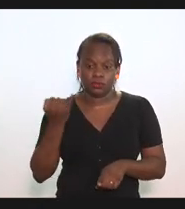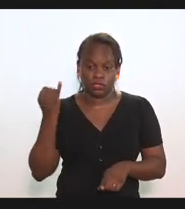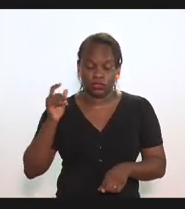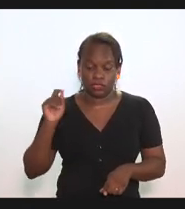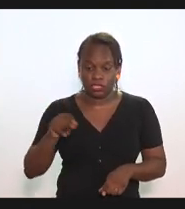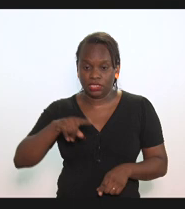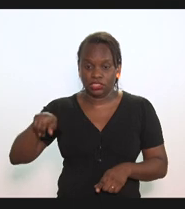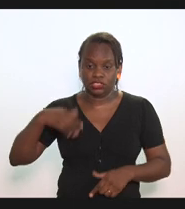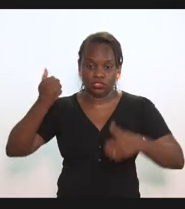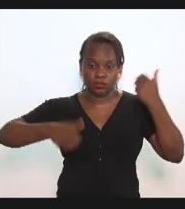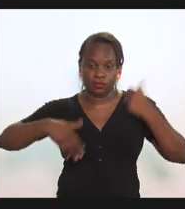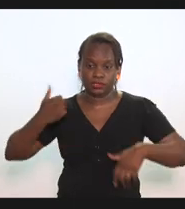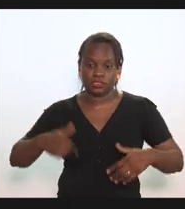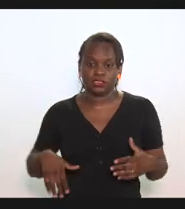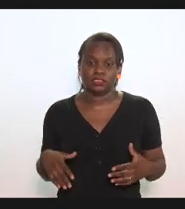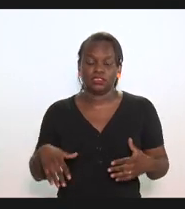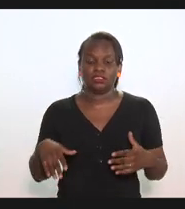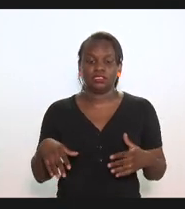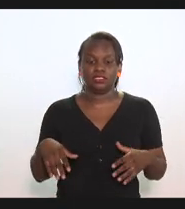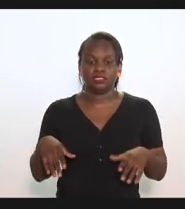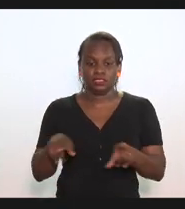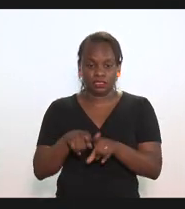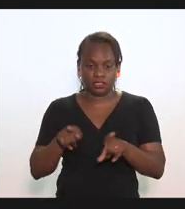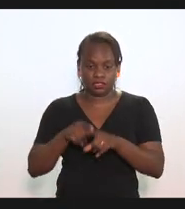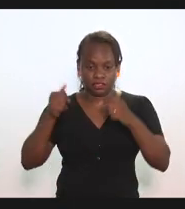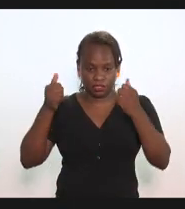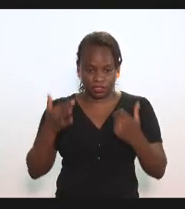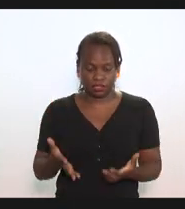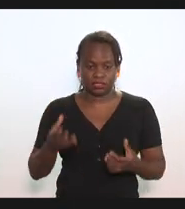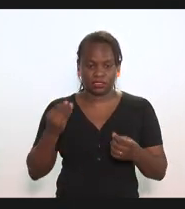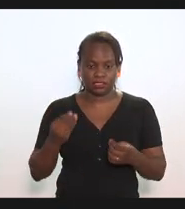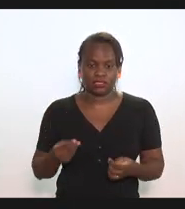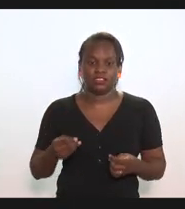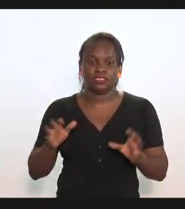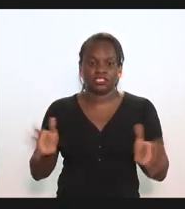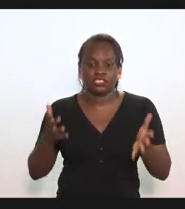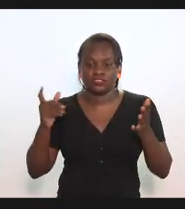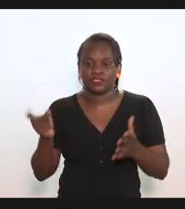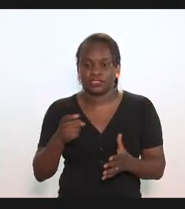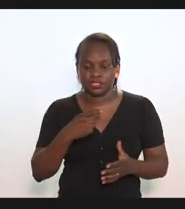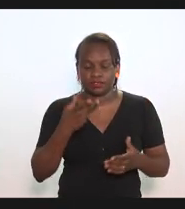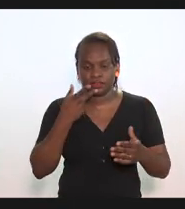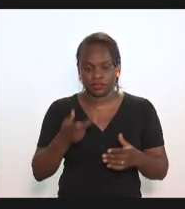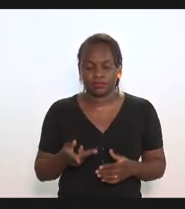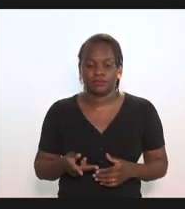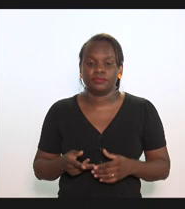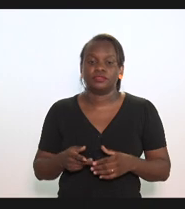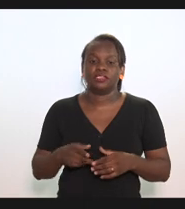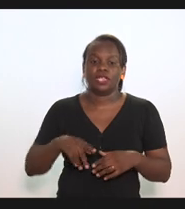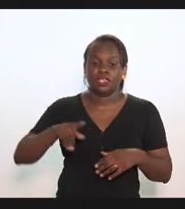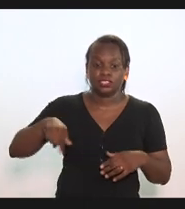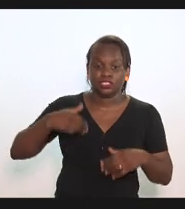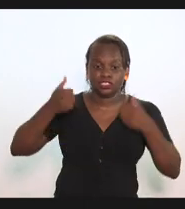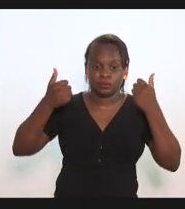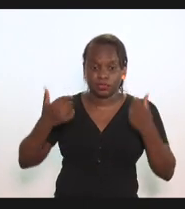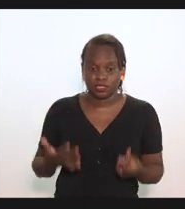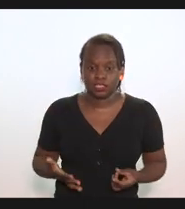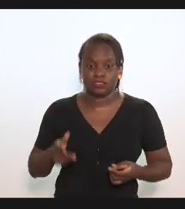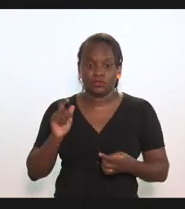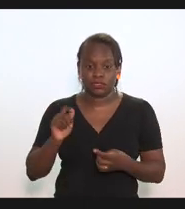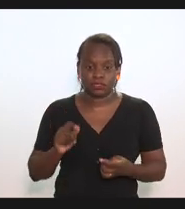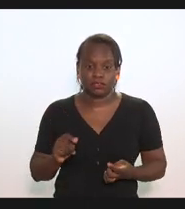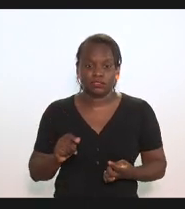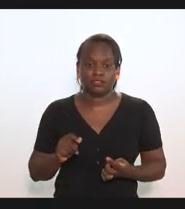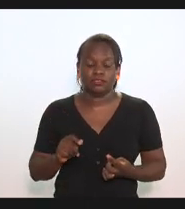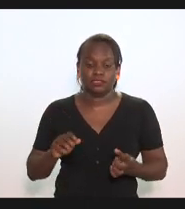a gente discute e tem falado nisso nós a Série Fiscal temos falado nisso quando a gente discute a questão de